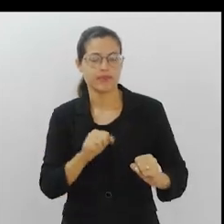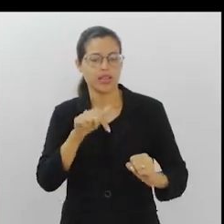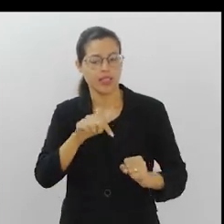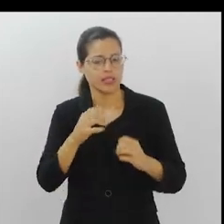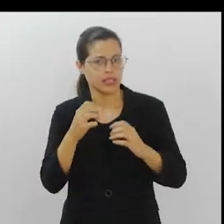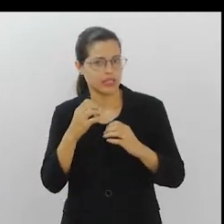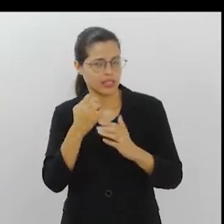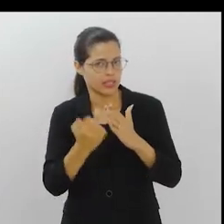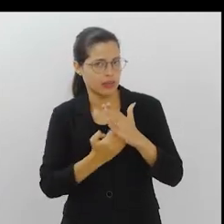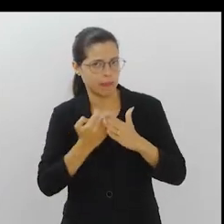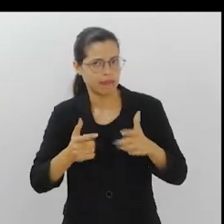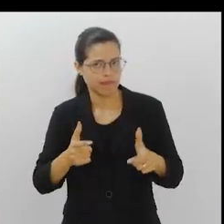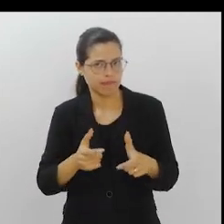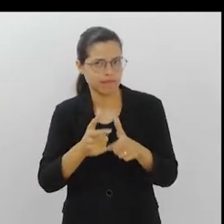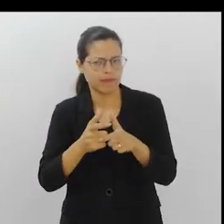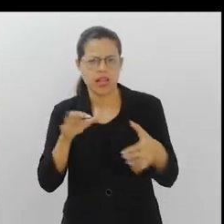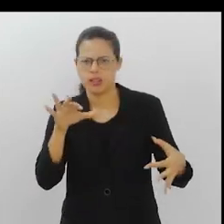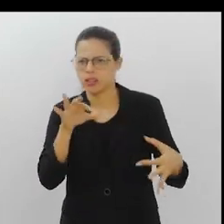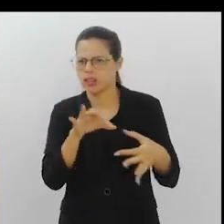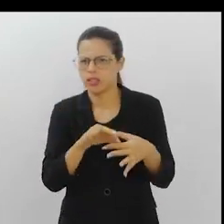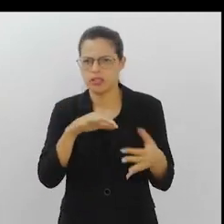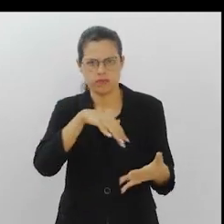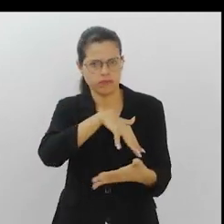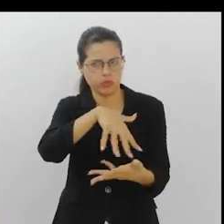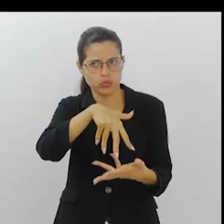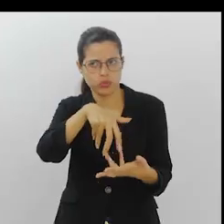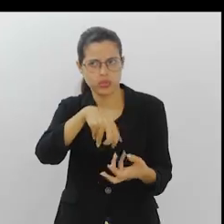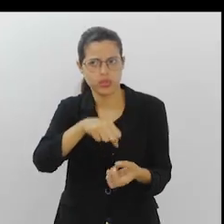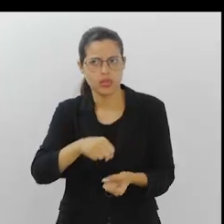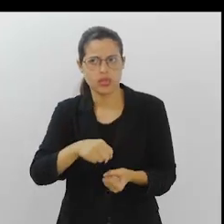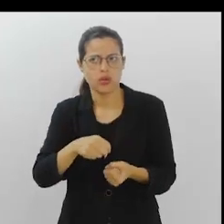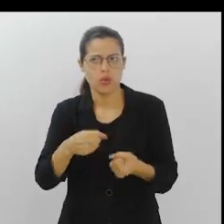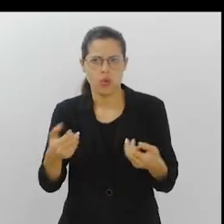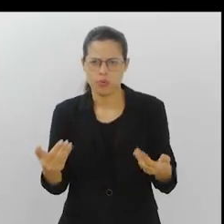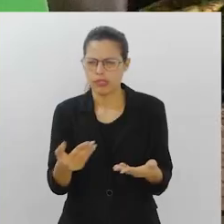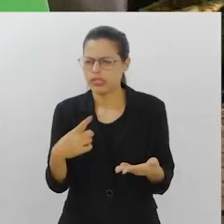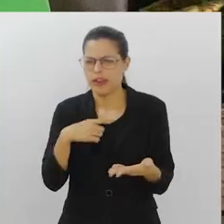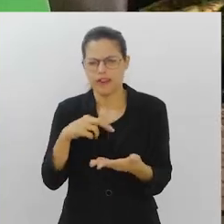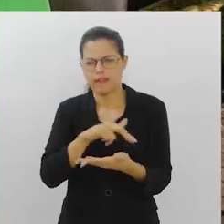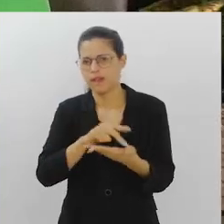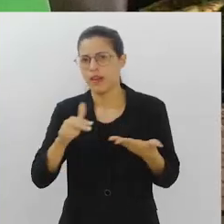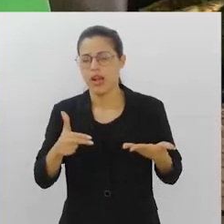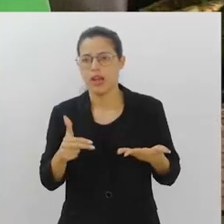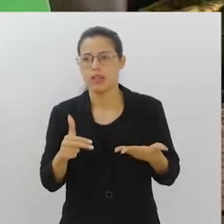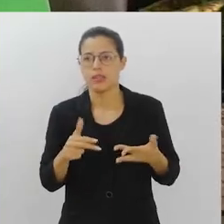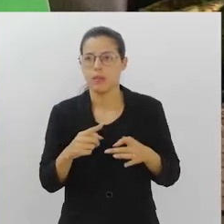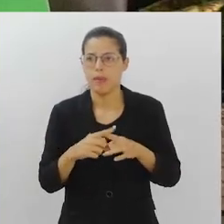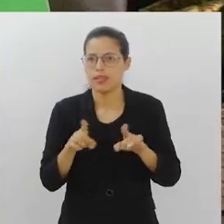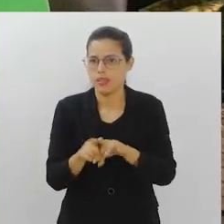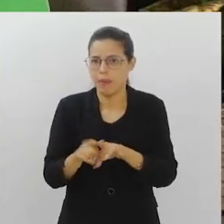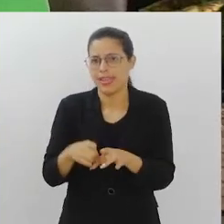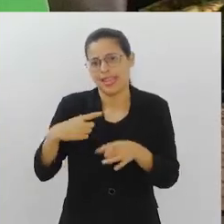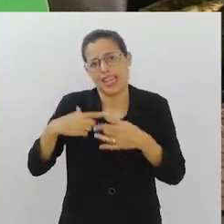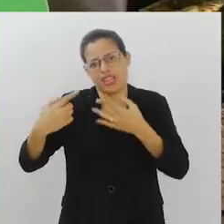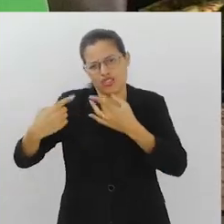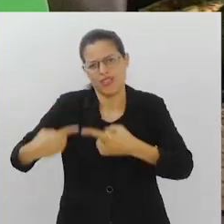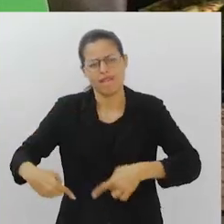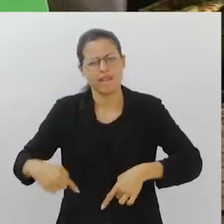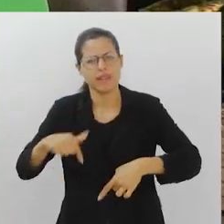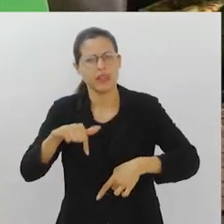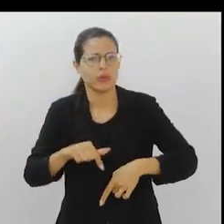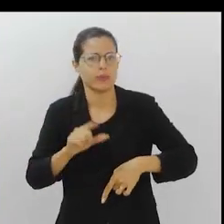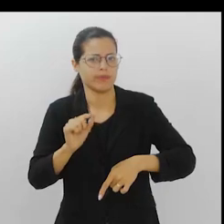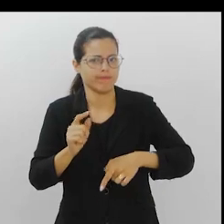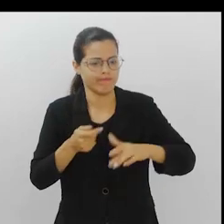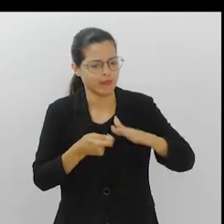Então, assim, as startups têm tudo a ver com sustentabilidade. Muitas são muito bem sucedidas atualmente, de ver vários exemplos, mas elas também enfrentam os desafios, que